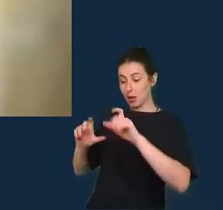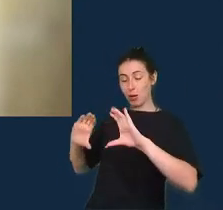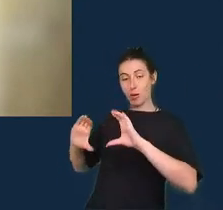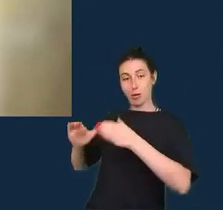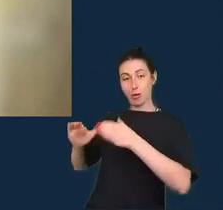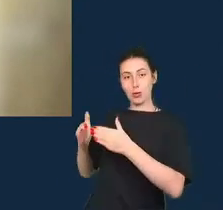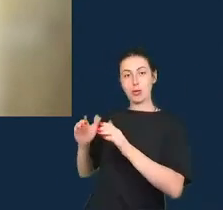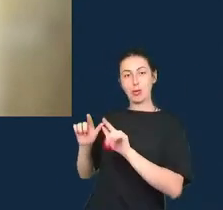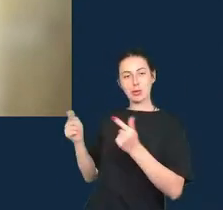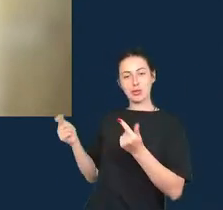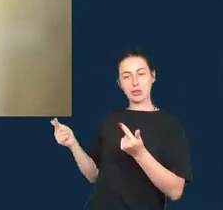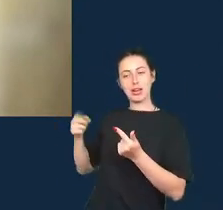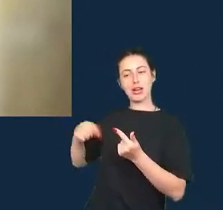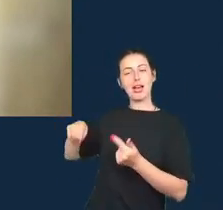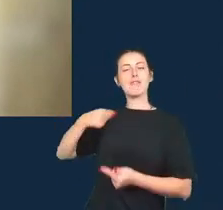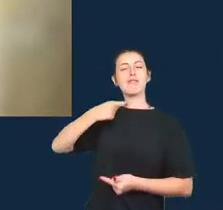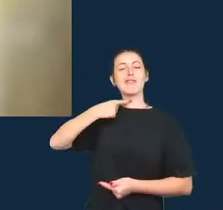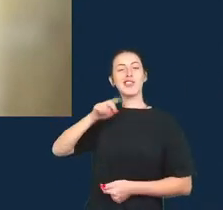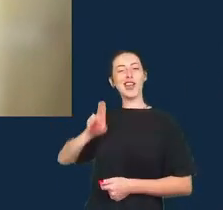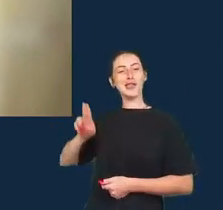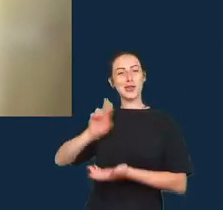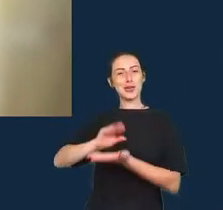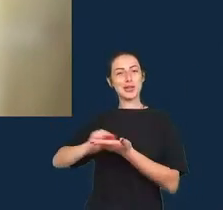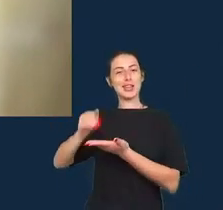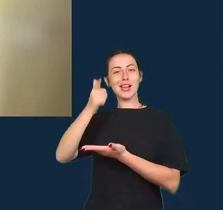dados e manter a sua credibilidade nessa esfera então eu acho que